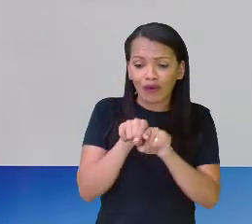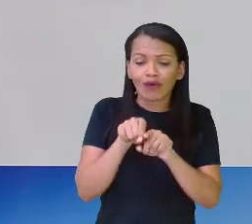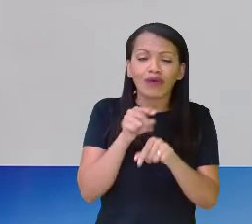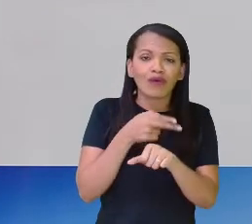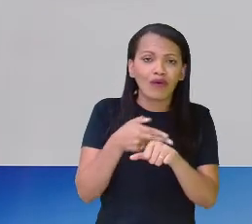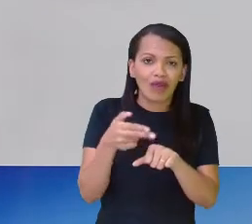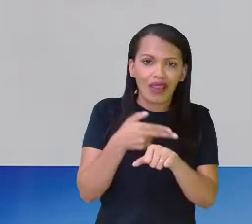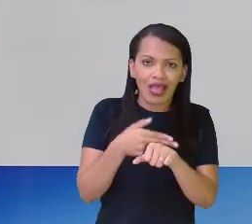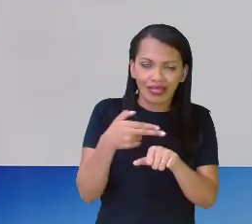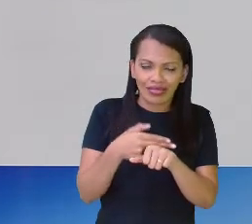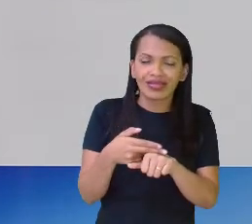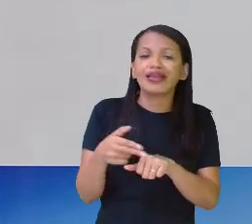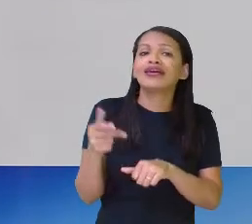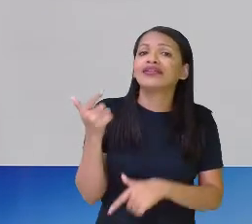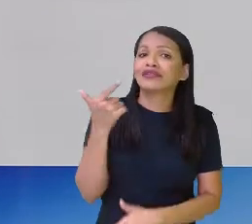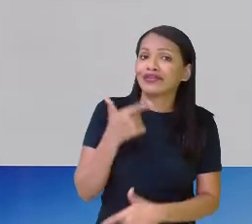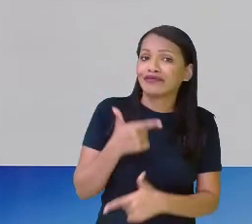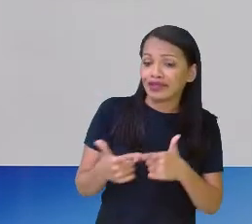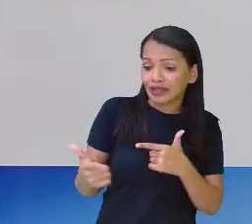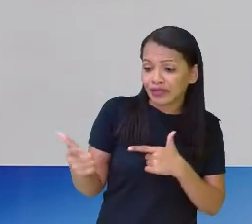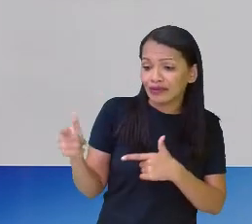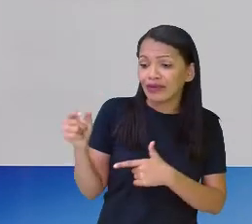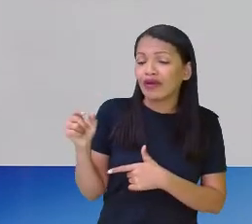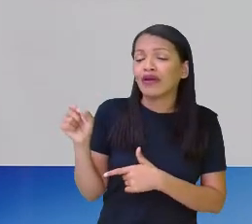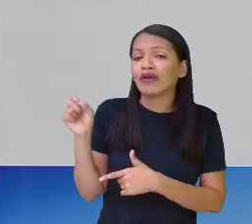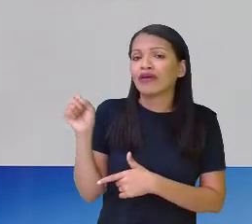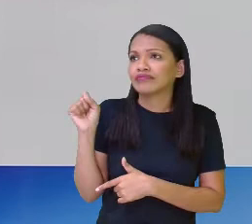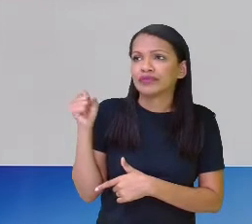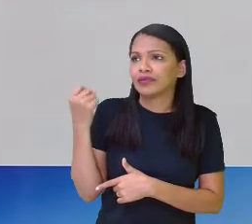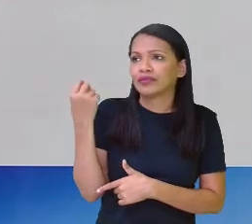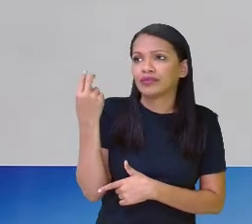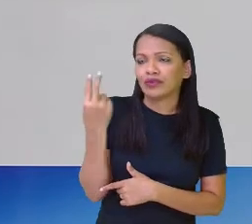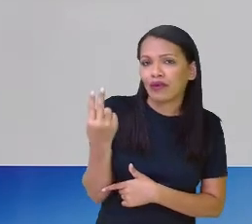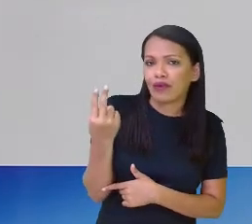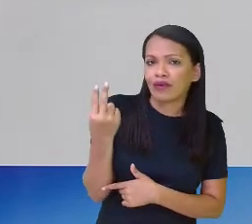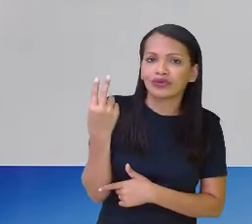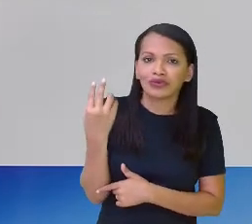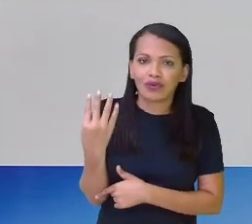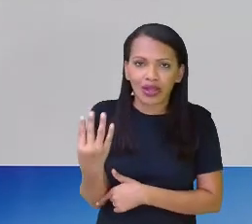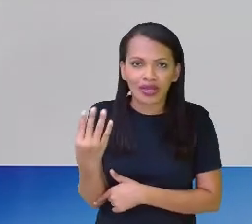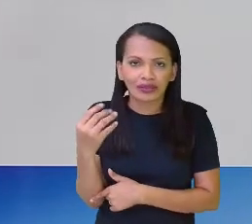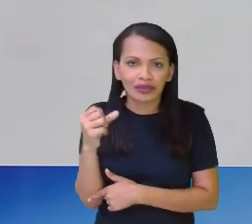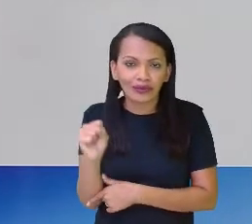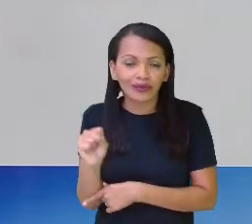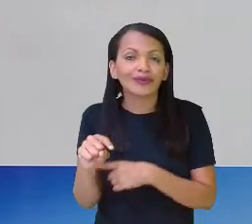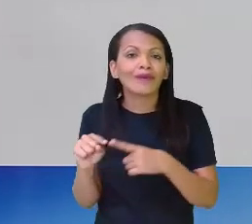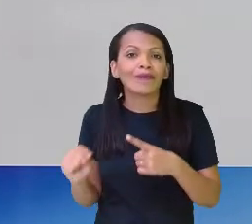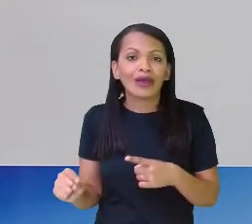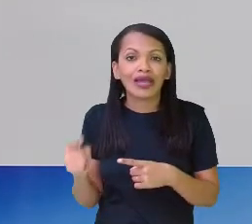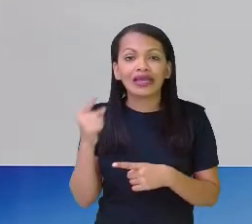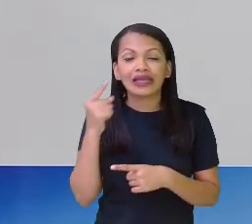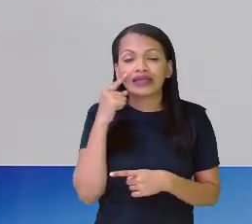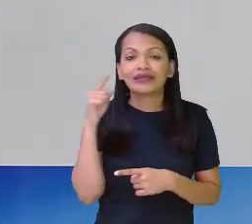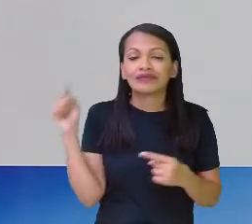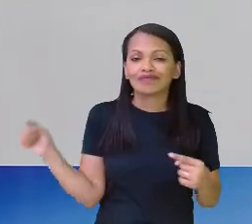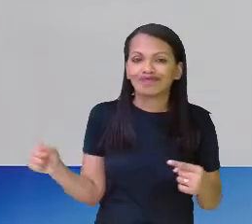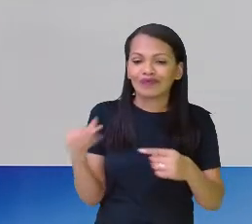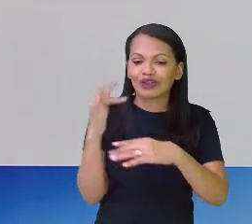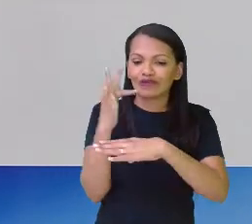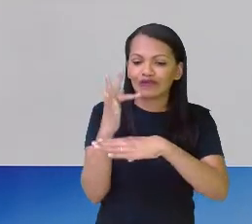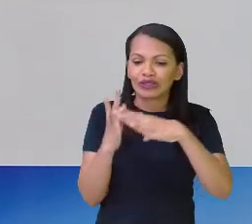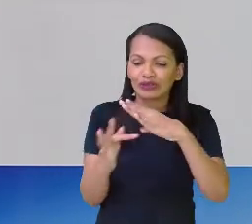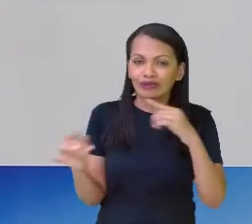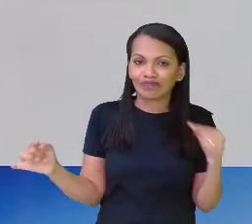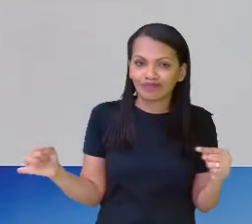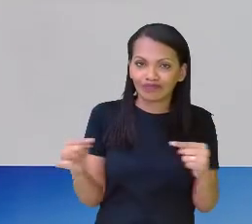fácil demais. Tanto que se você fizer uma divisão aqui, tudo vai restar em